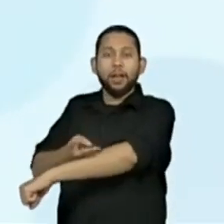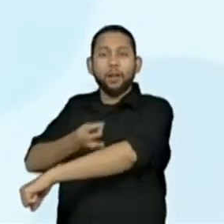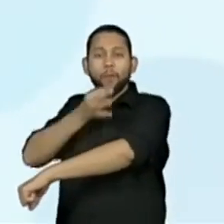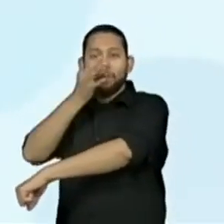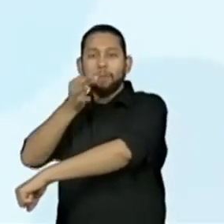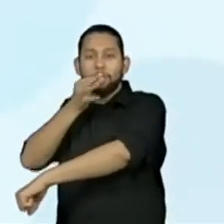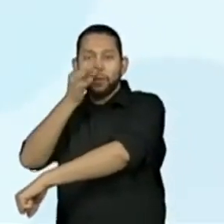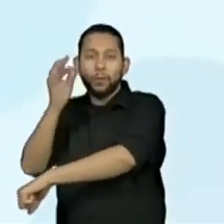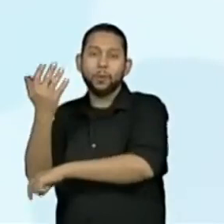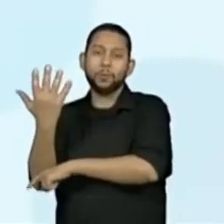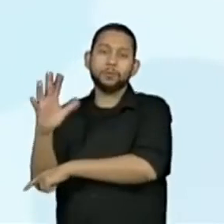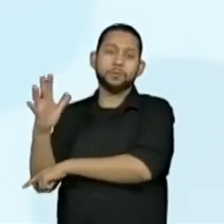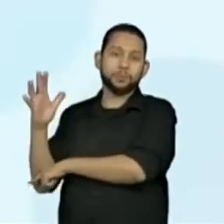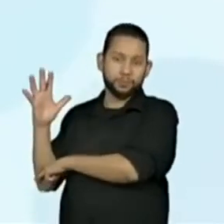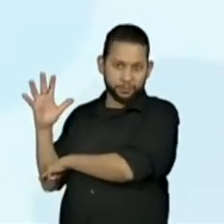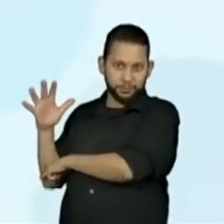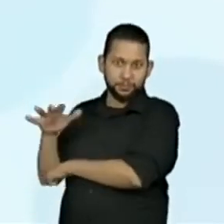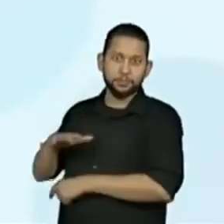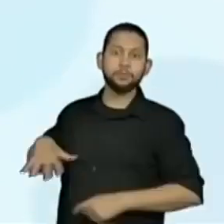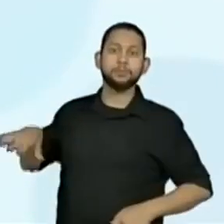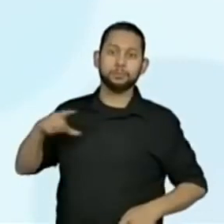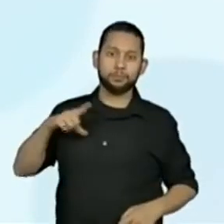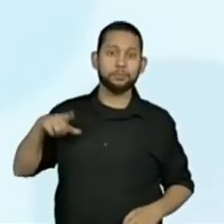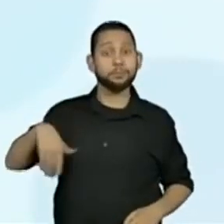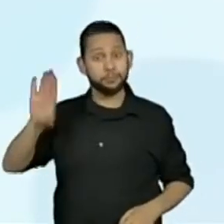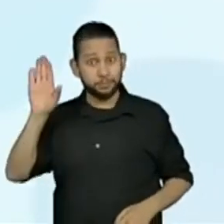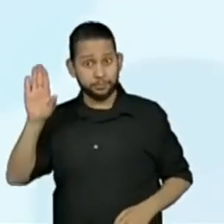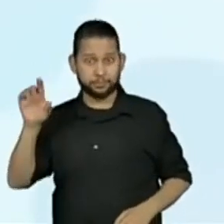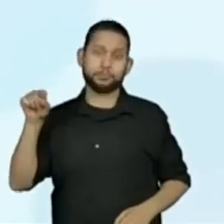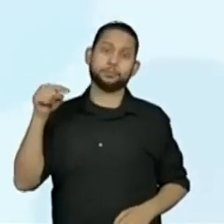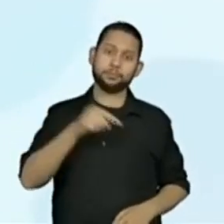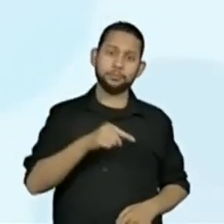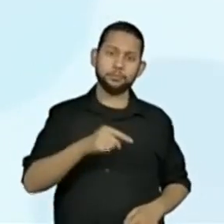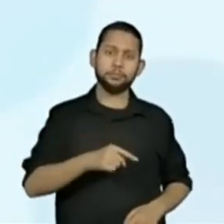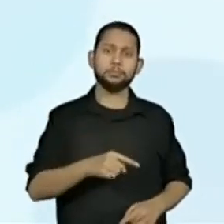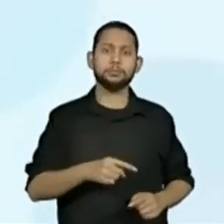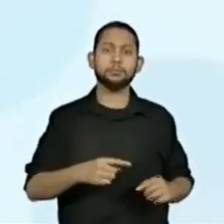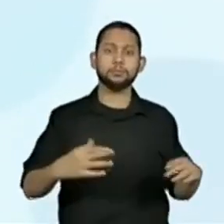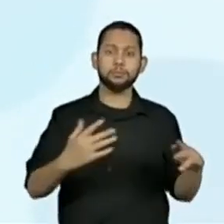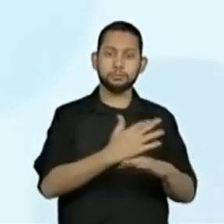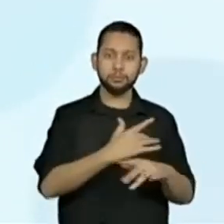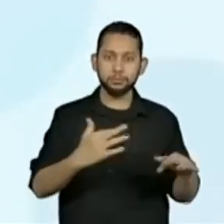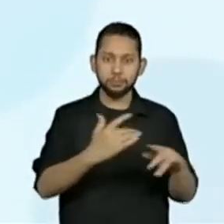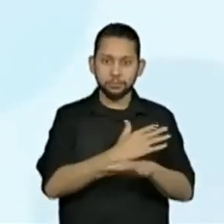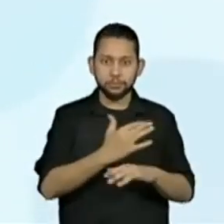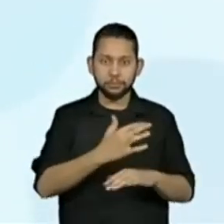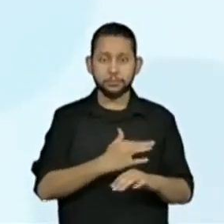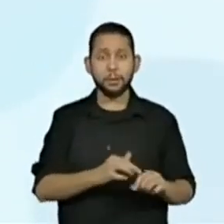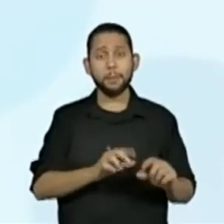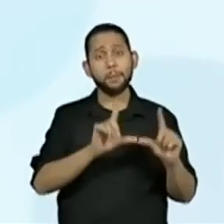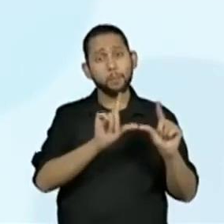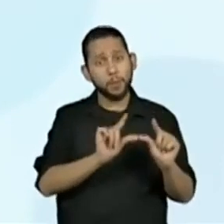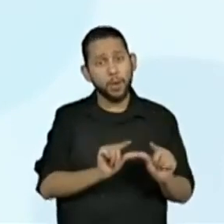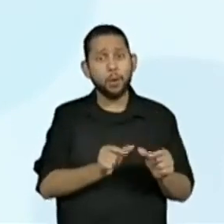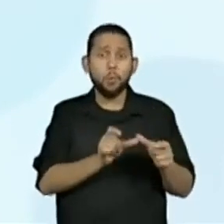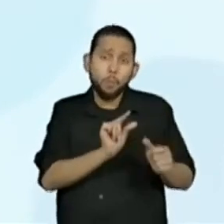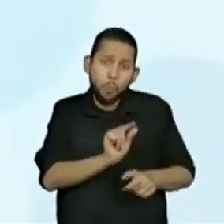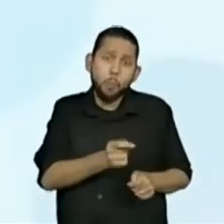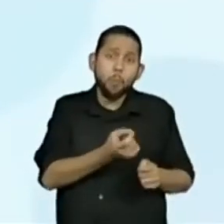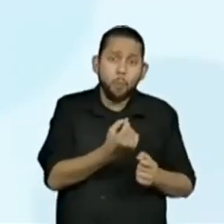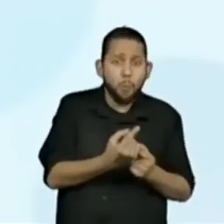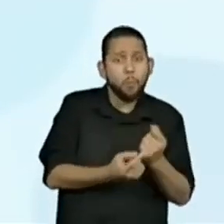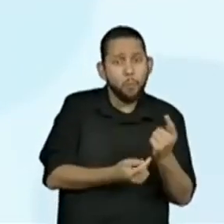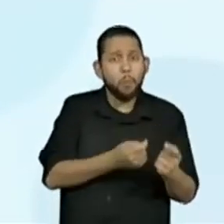florestas e campos, mas também nas cidades. Aí, será que é em qualquer lugar da cidade? Vamos continuar a